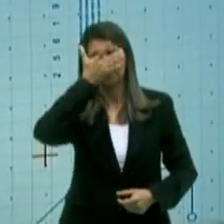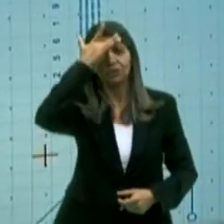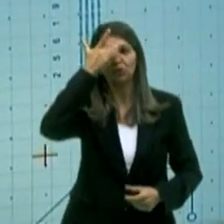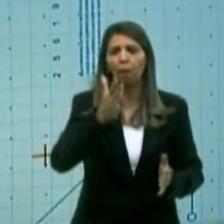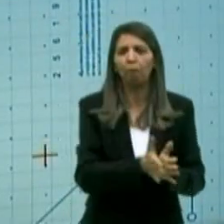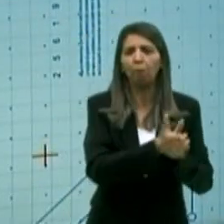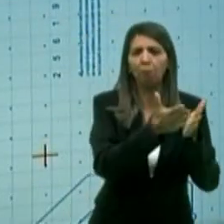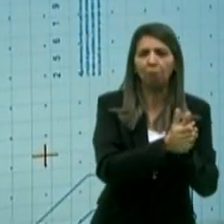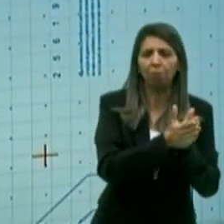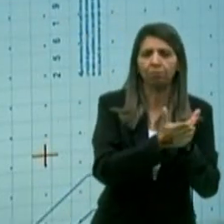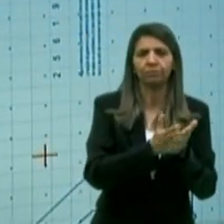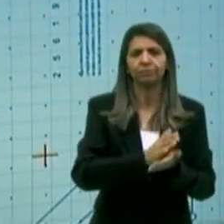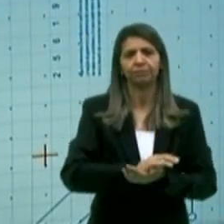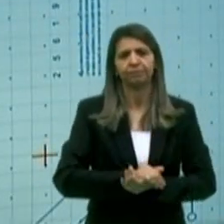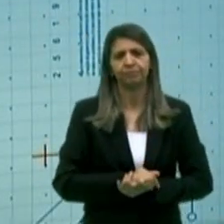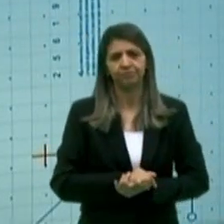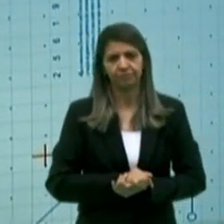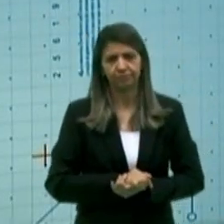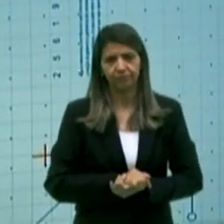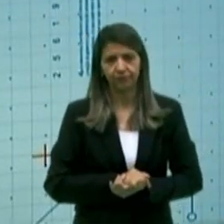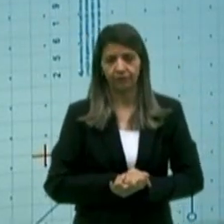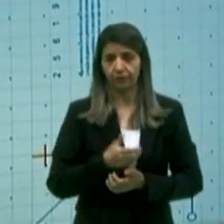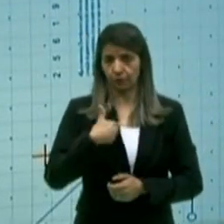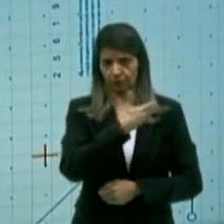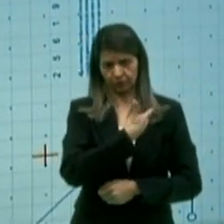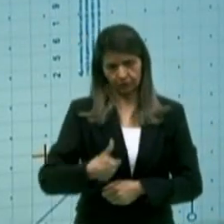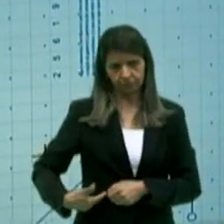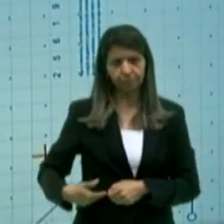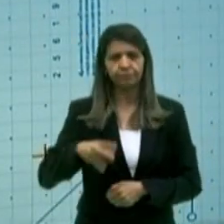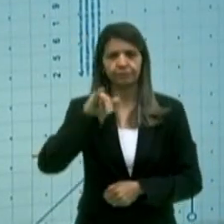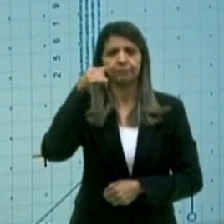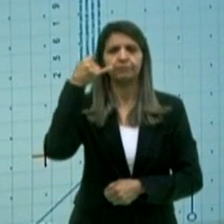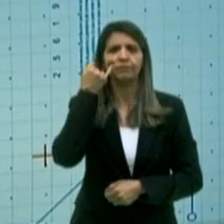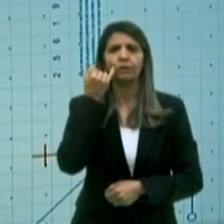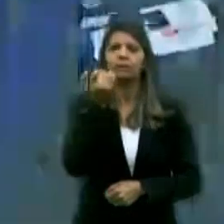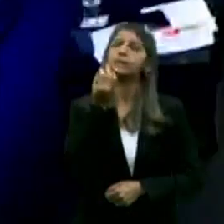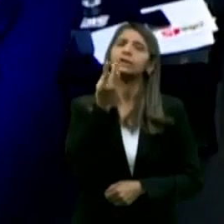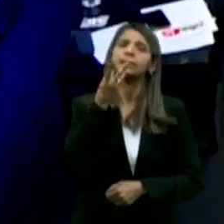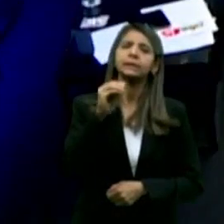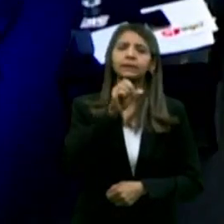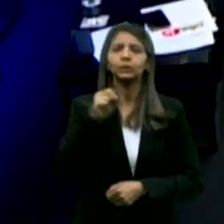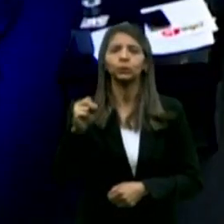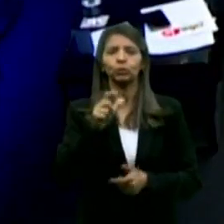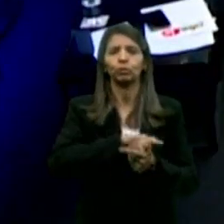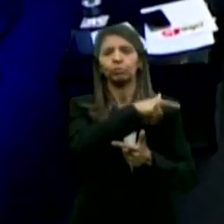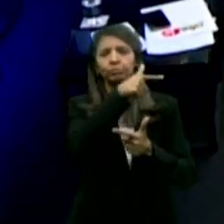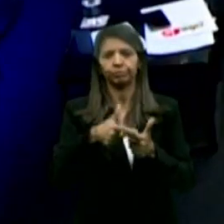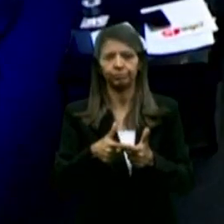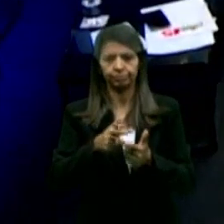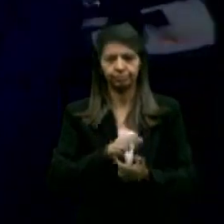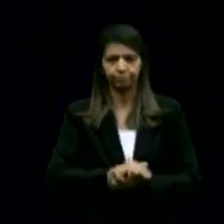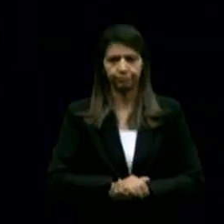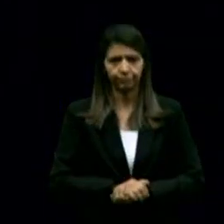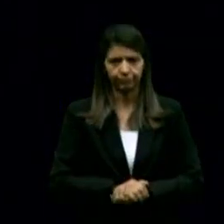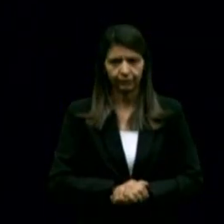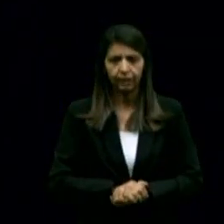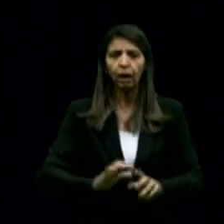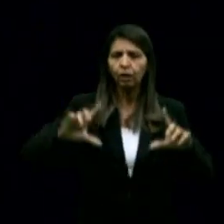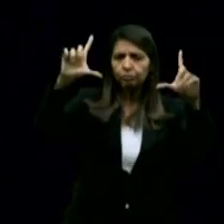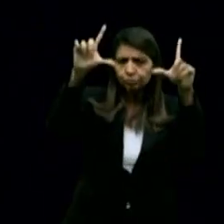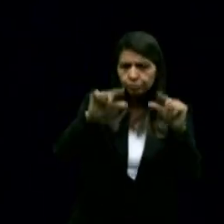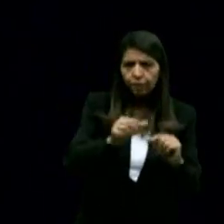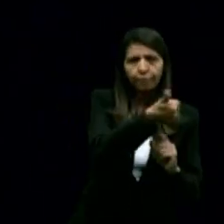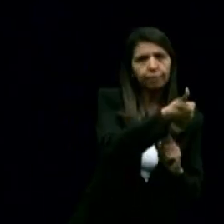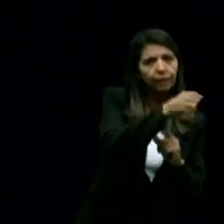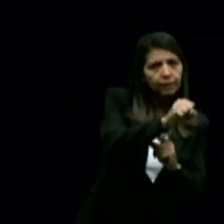Agora, candidato João Azevedo tem 30 segundos para a tréplica. Redução de 18%